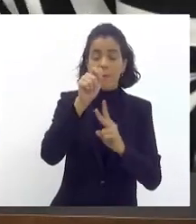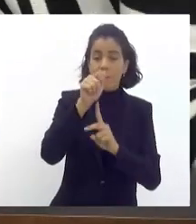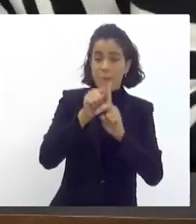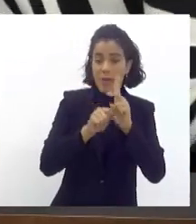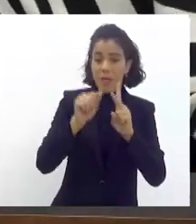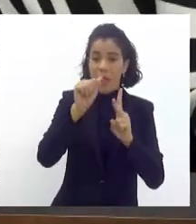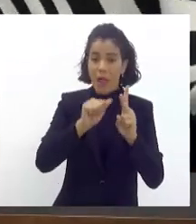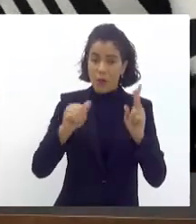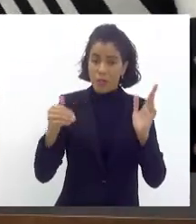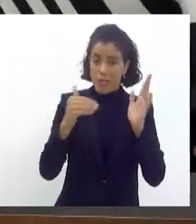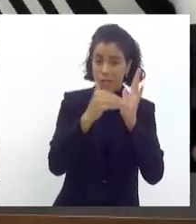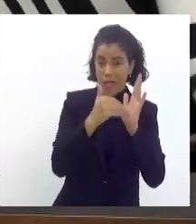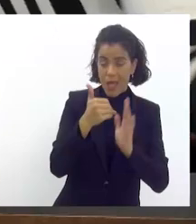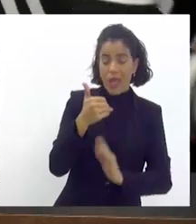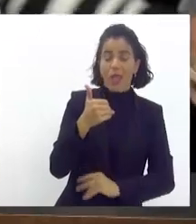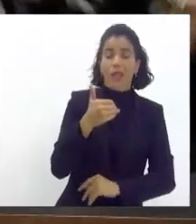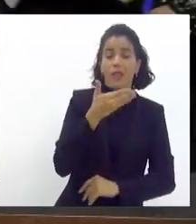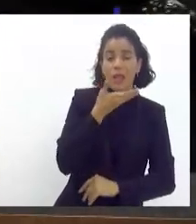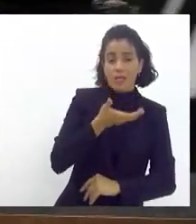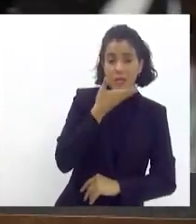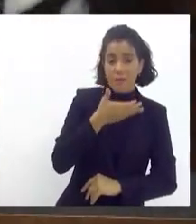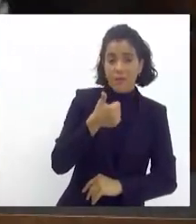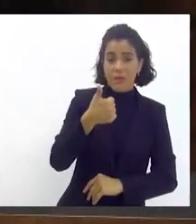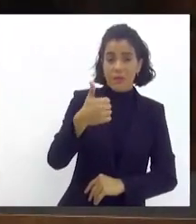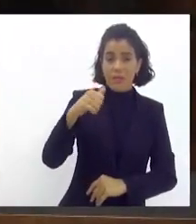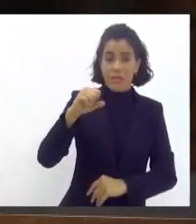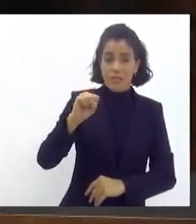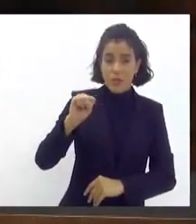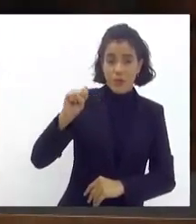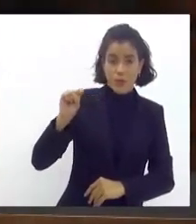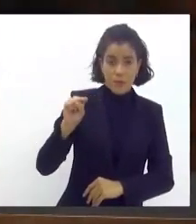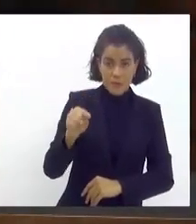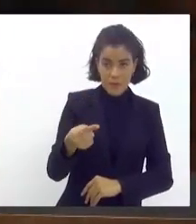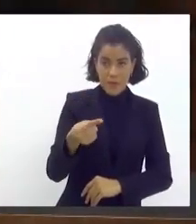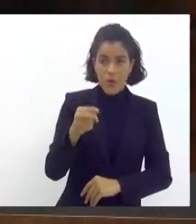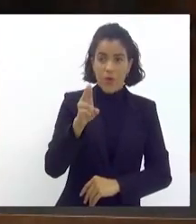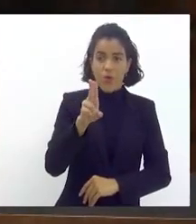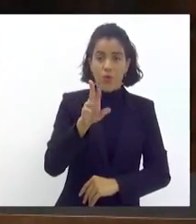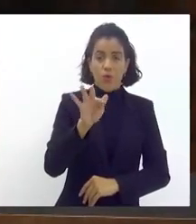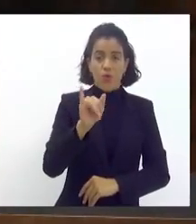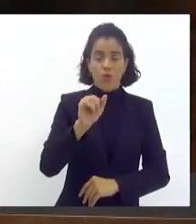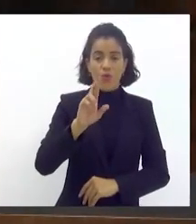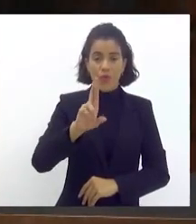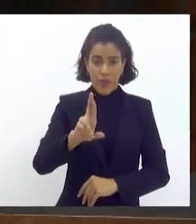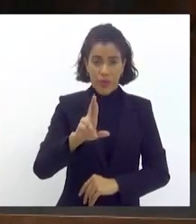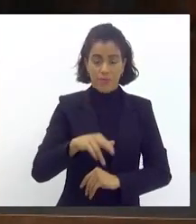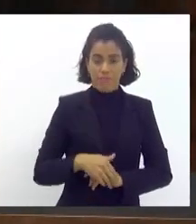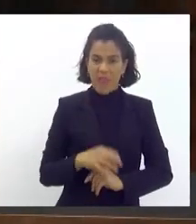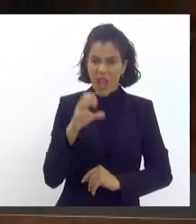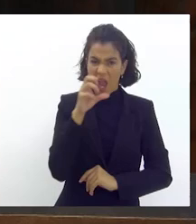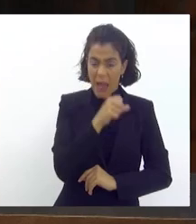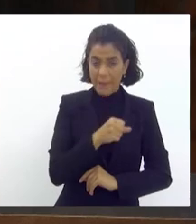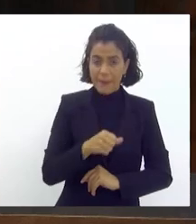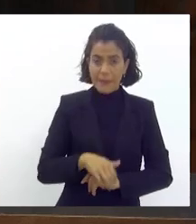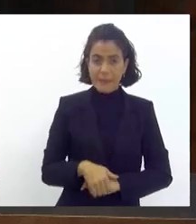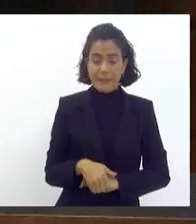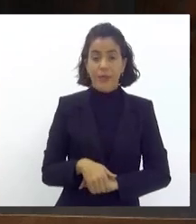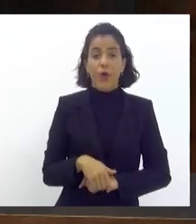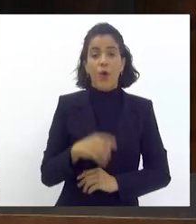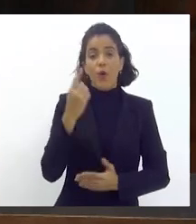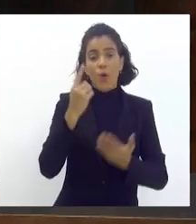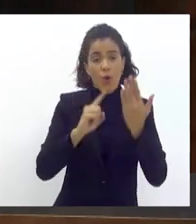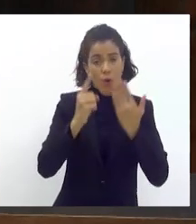a dezembro, 18 mil UFIR. A justificativa é bem curta e muito rápida. O